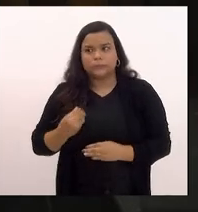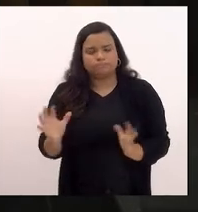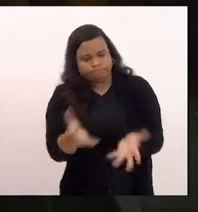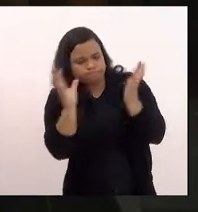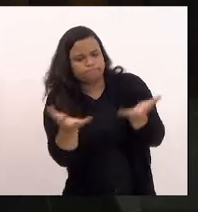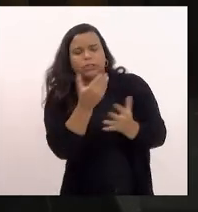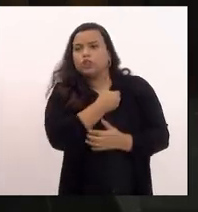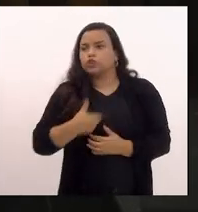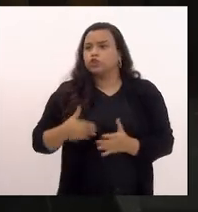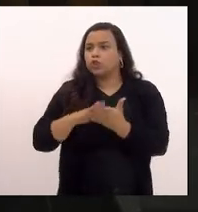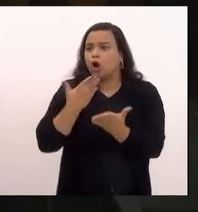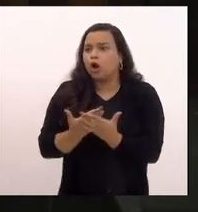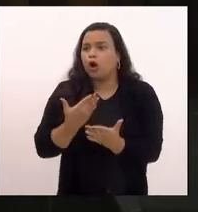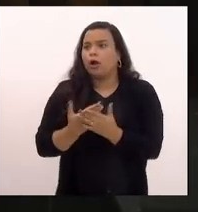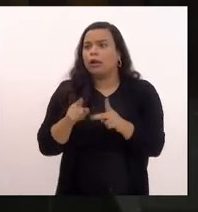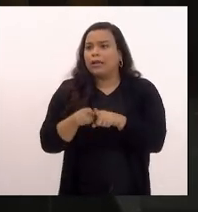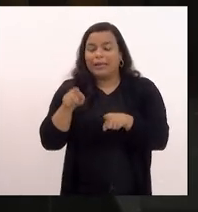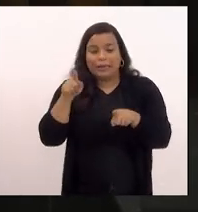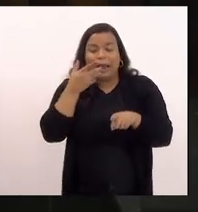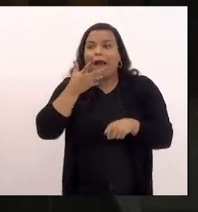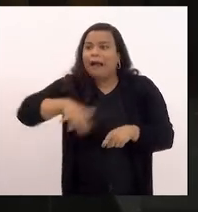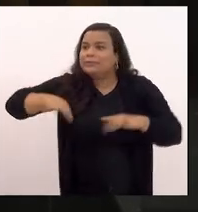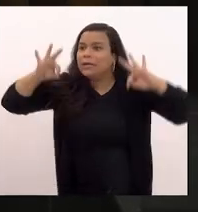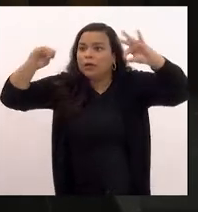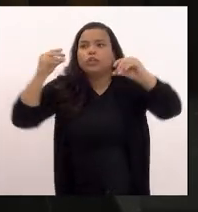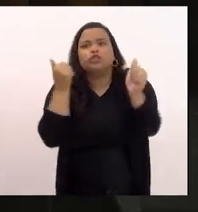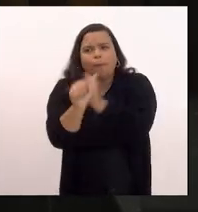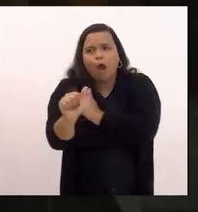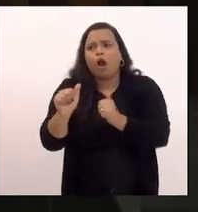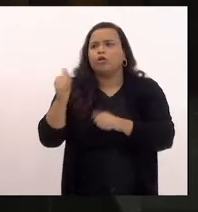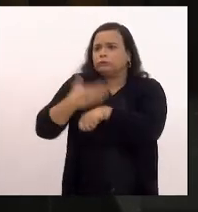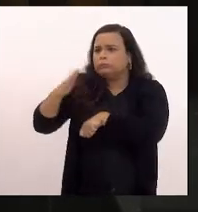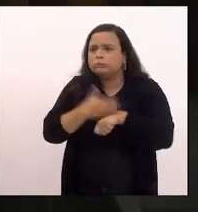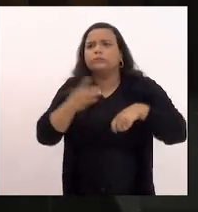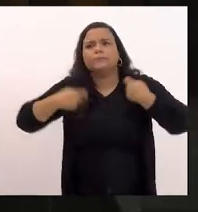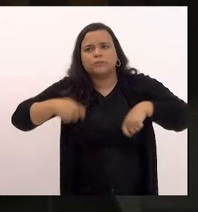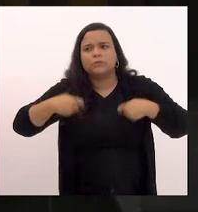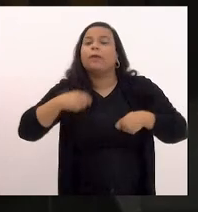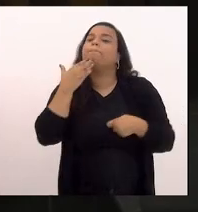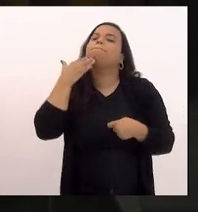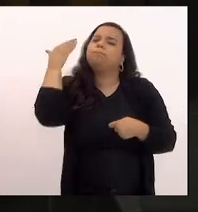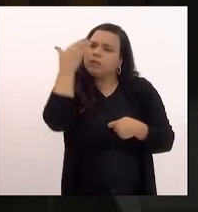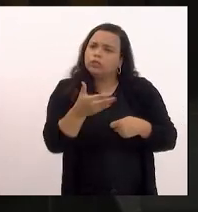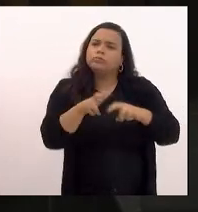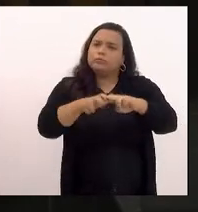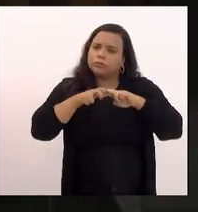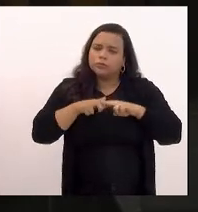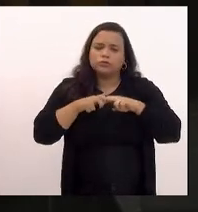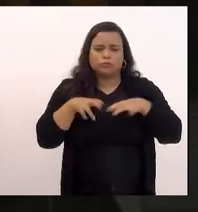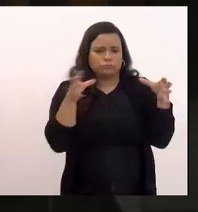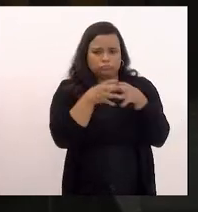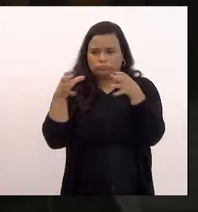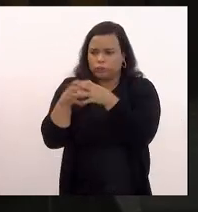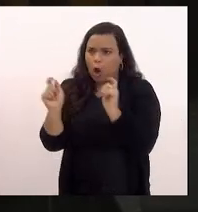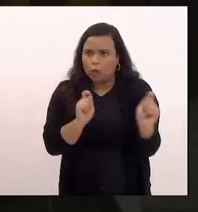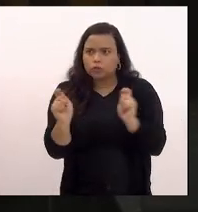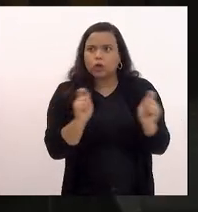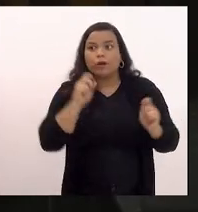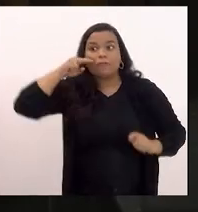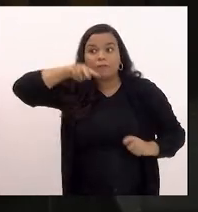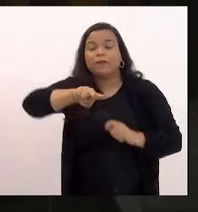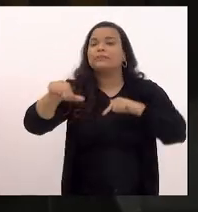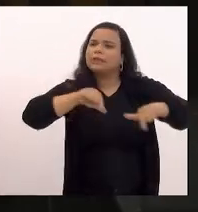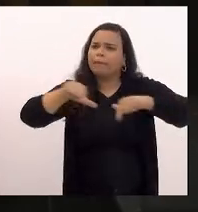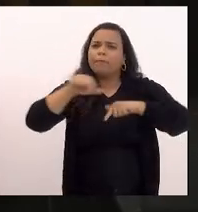queremos toda a criança praticando esporte e por isso o nosso pedido que os órgãos de controle aprofundem esse trabalho de fiscalização